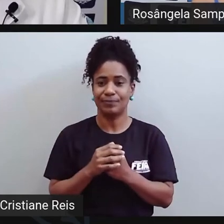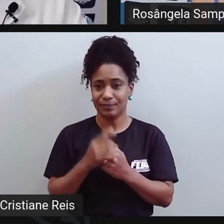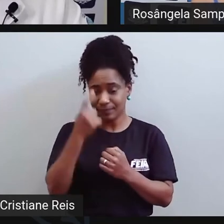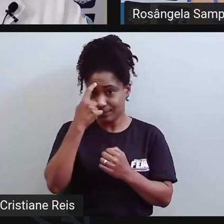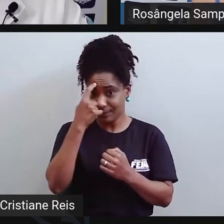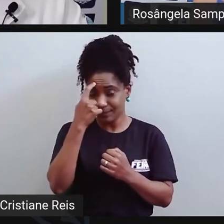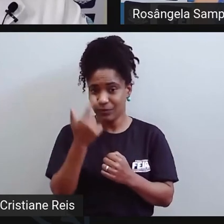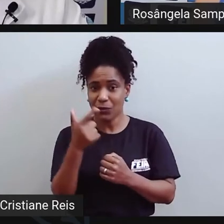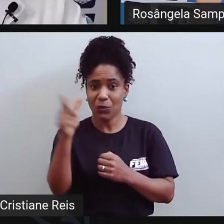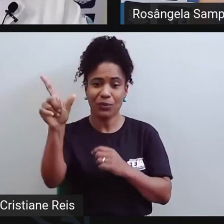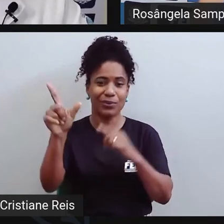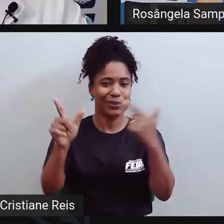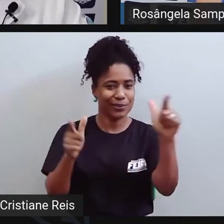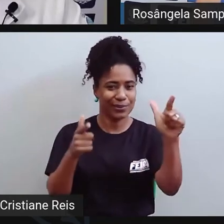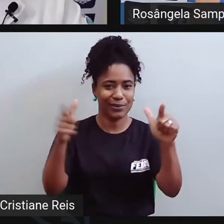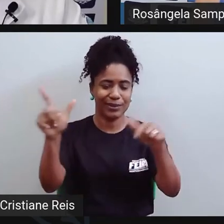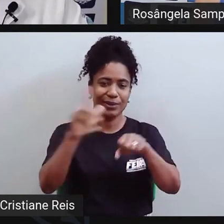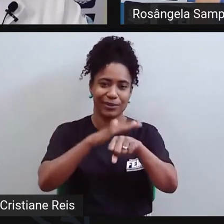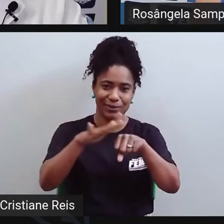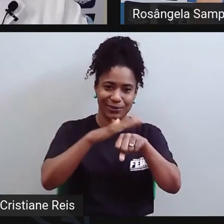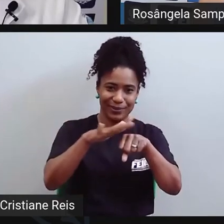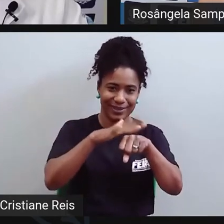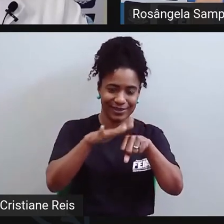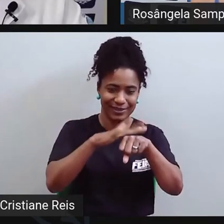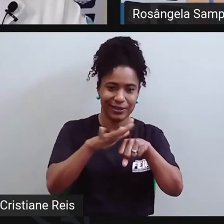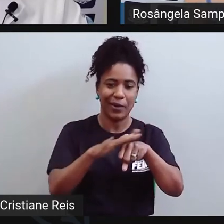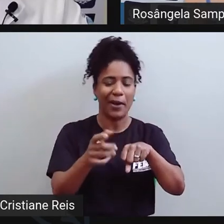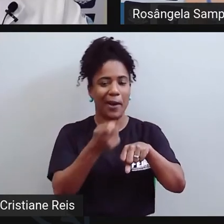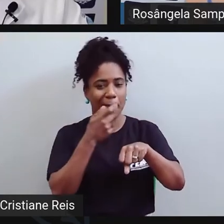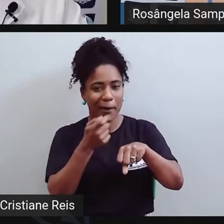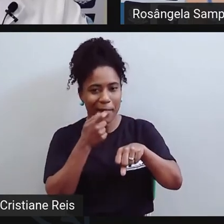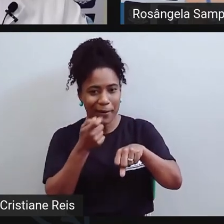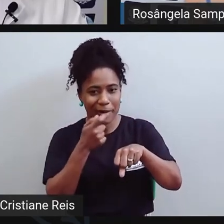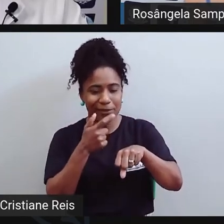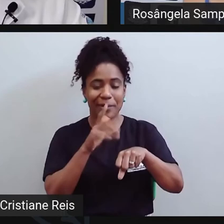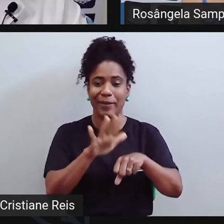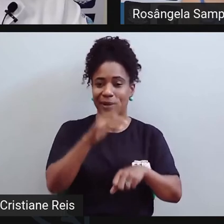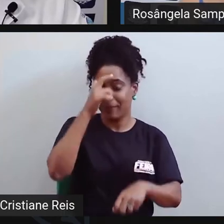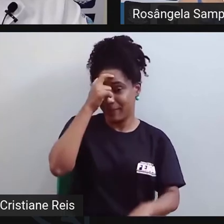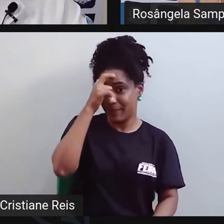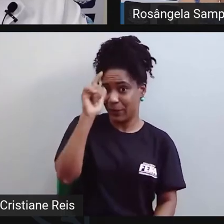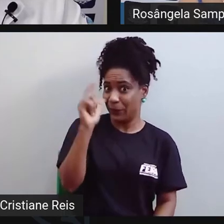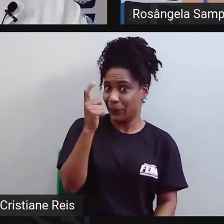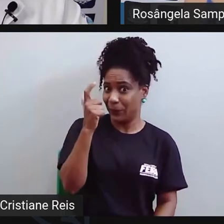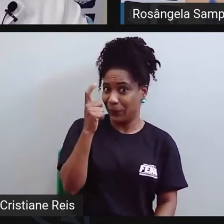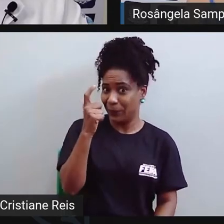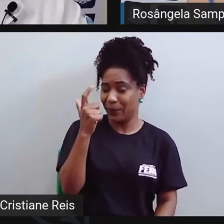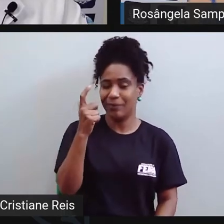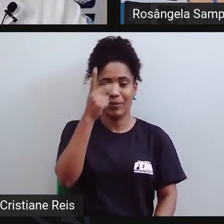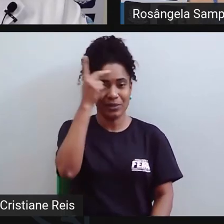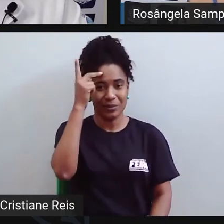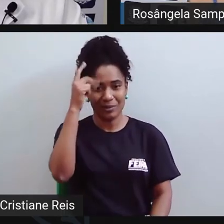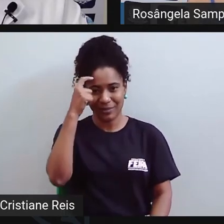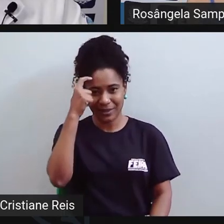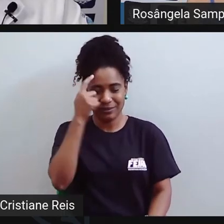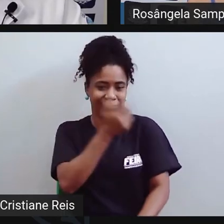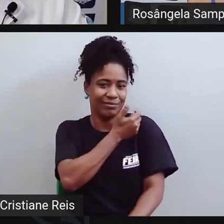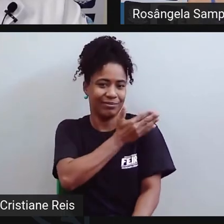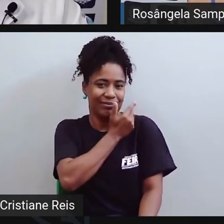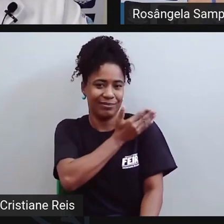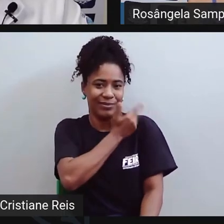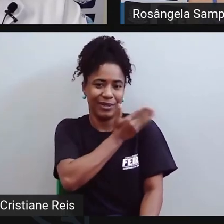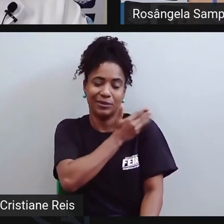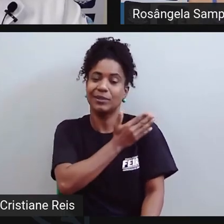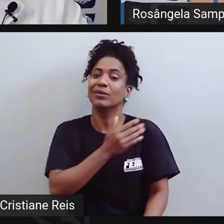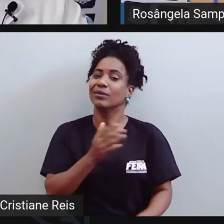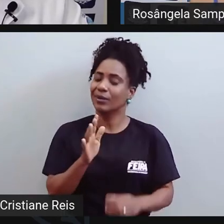doenças se tratam de uma forma, né, mas a saúde mental ainda se tem um preconceito em